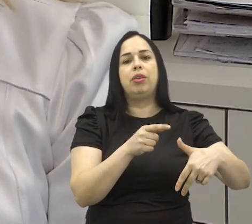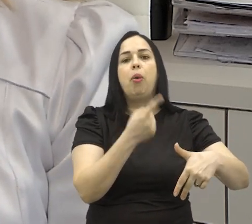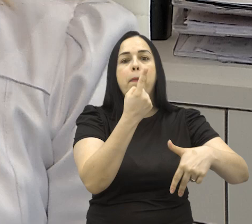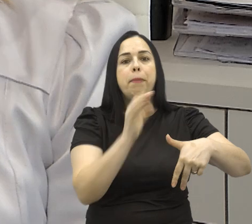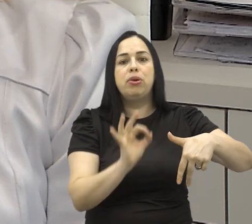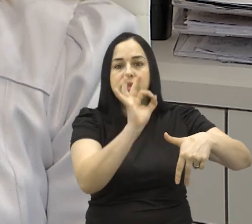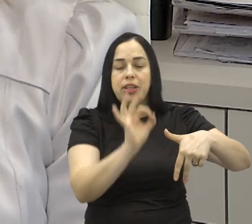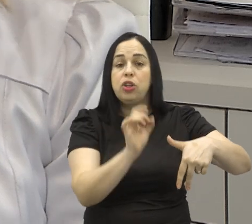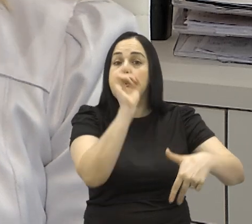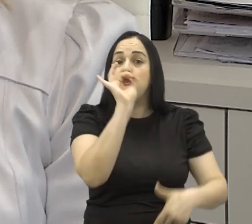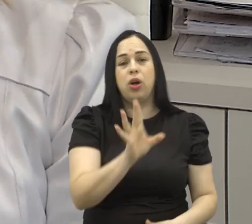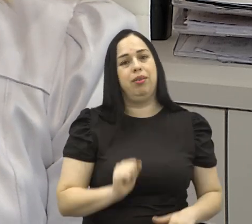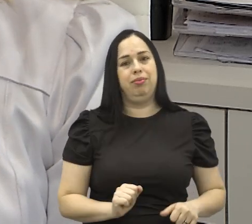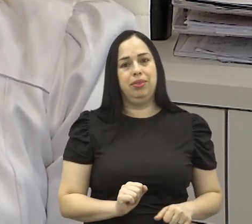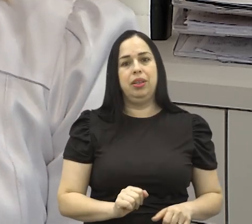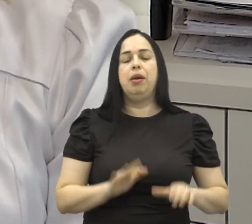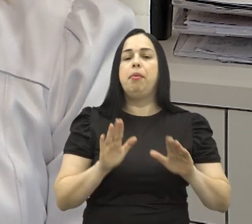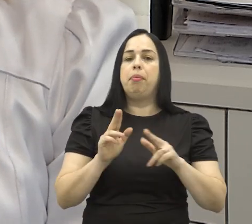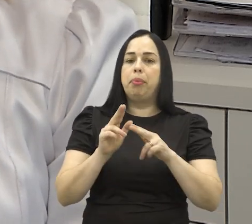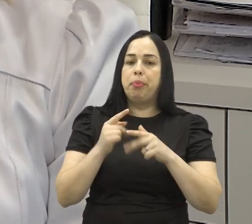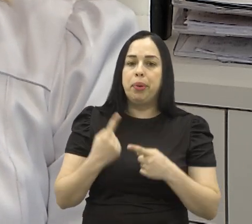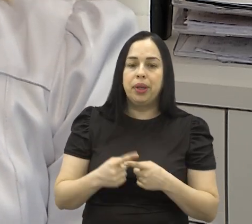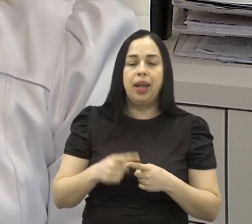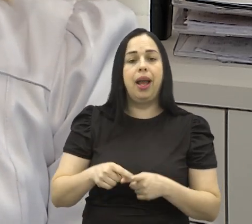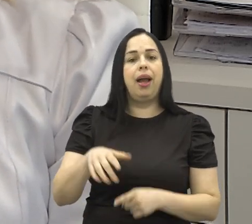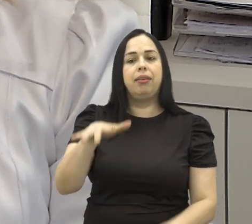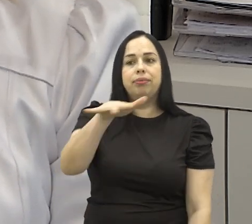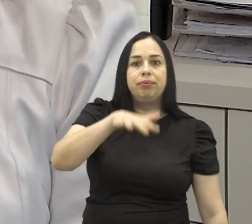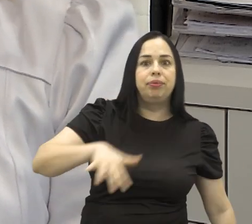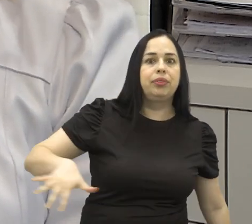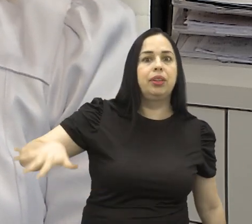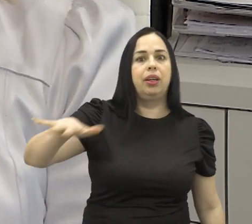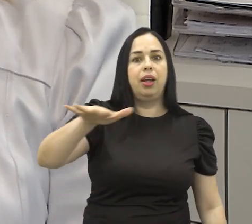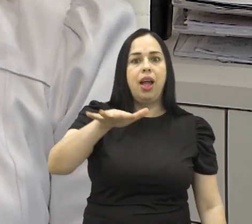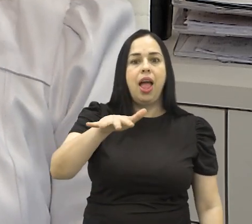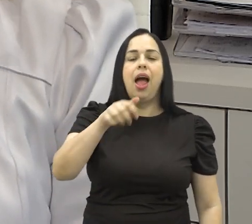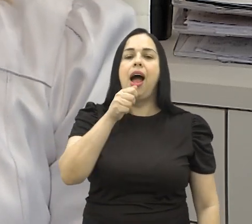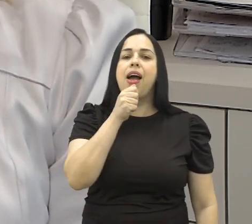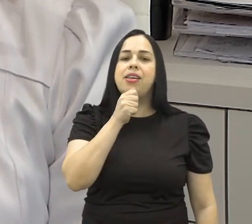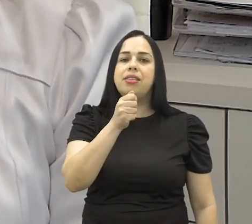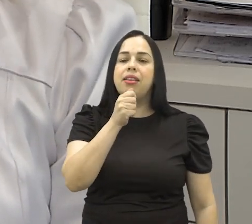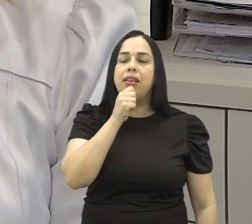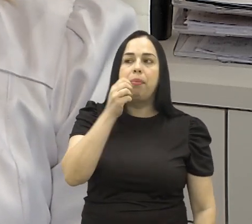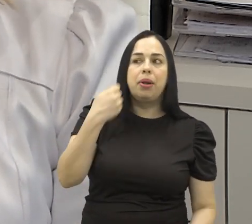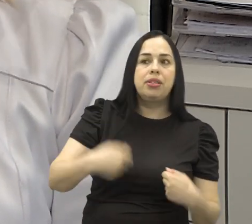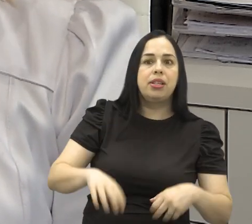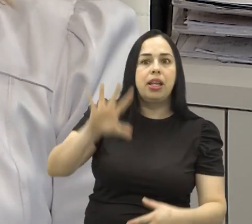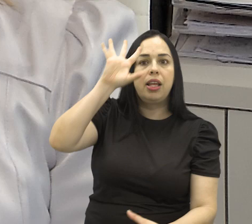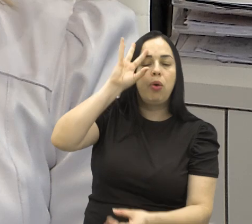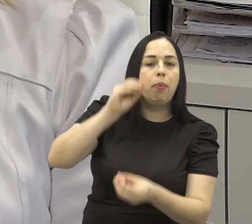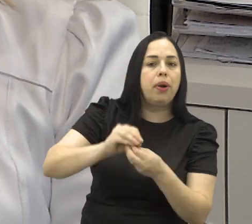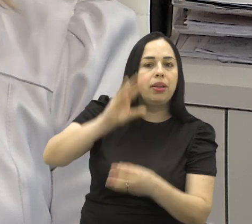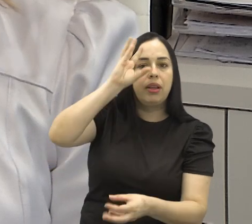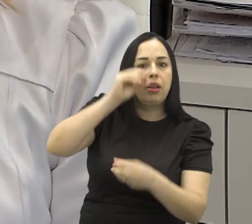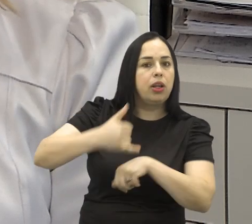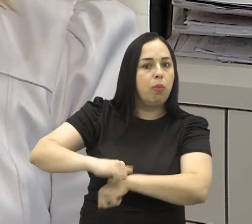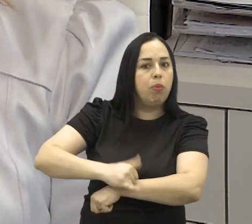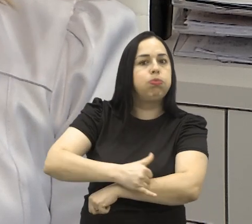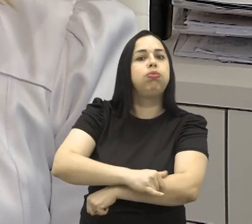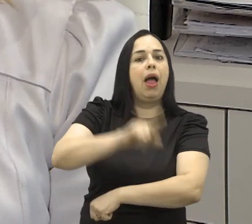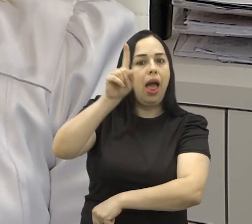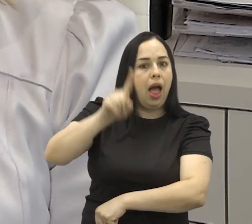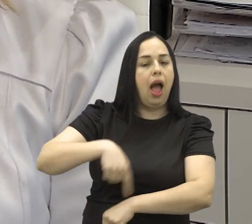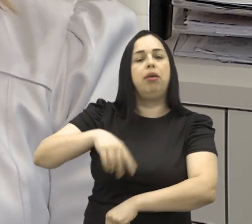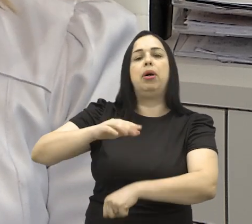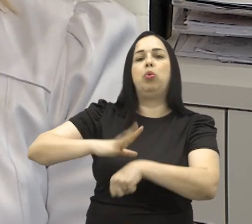esse tratamento. Justamente por isso, né? A sociedade ainda está trabalhando no sentido de entender que obesidade é